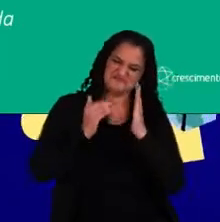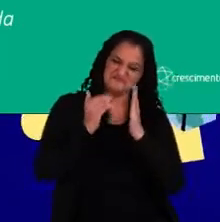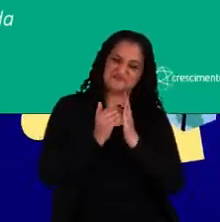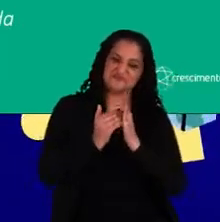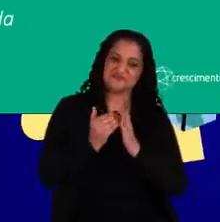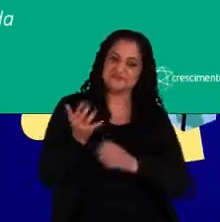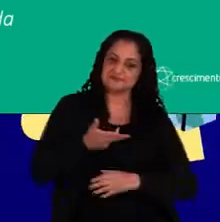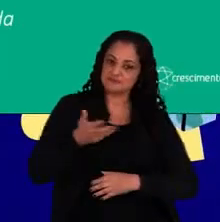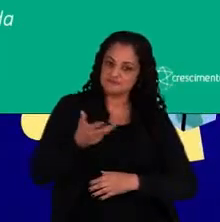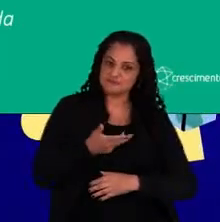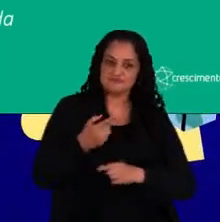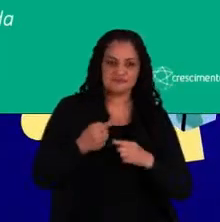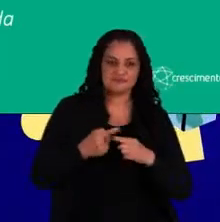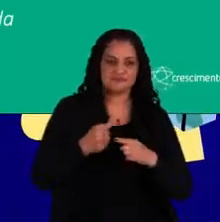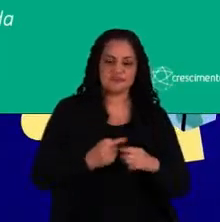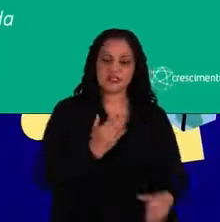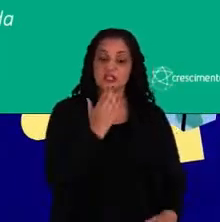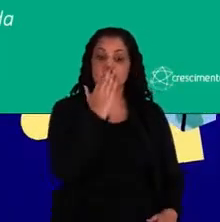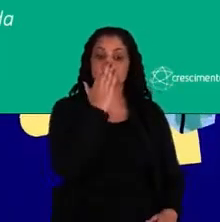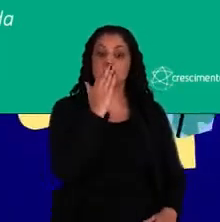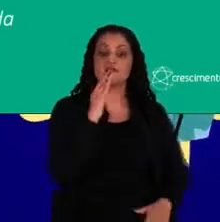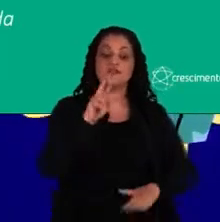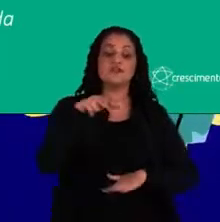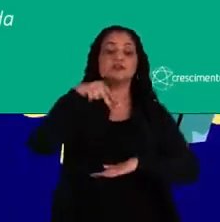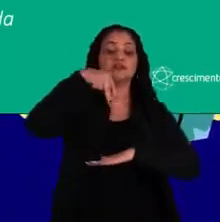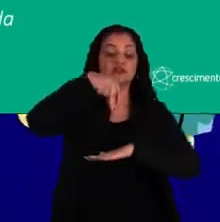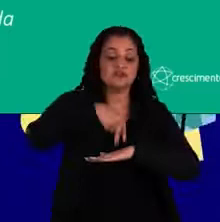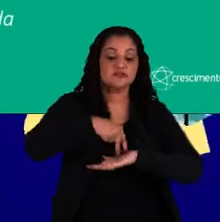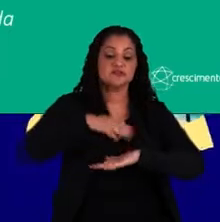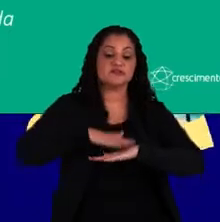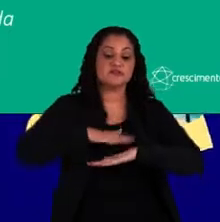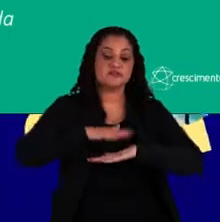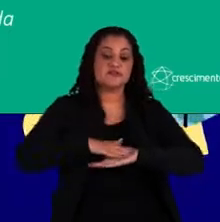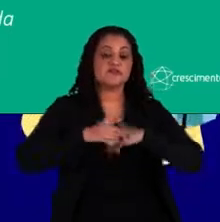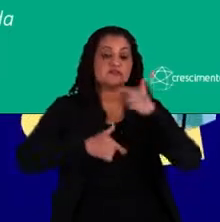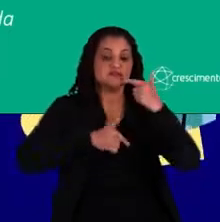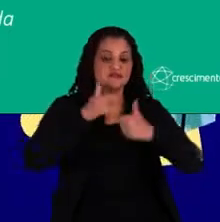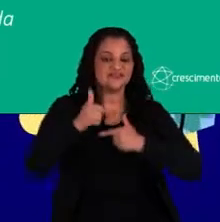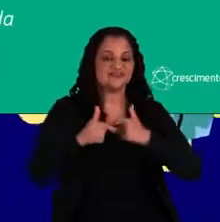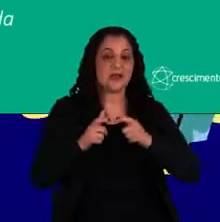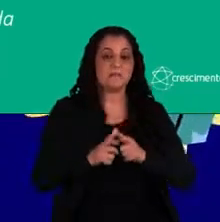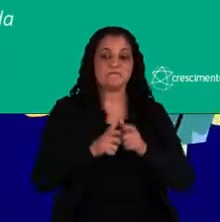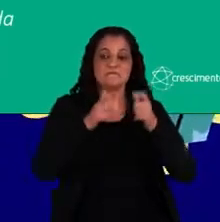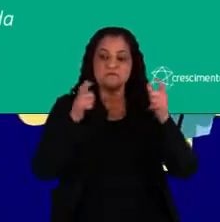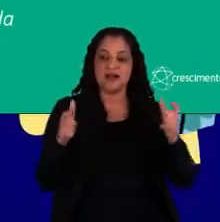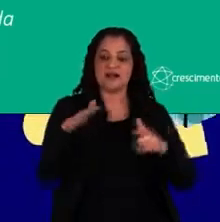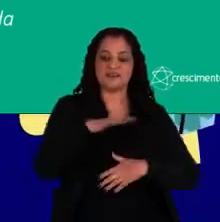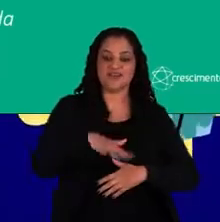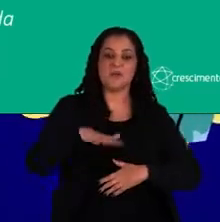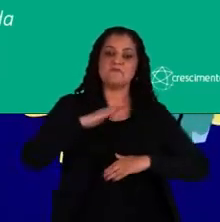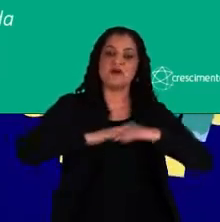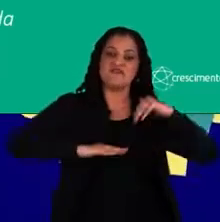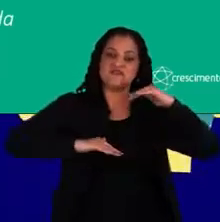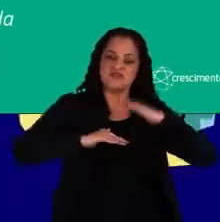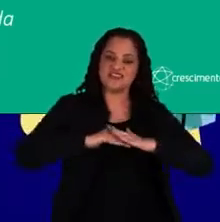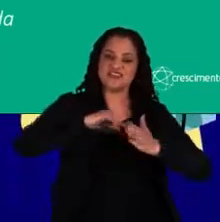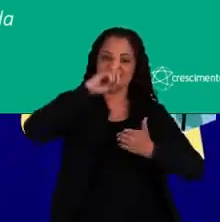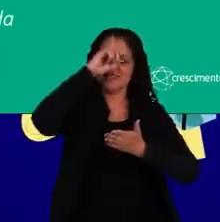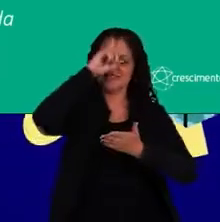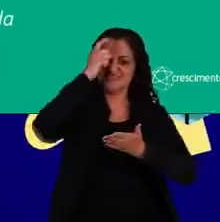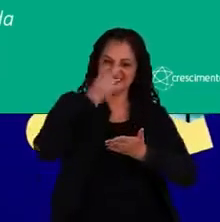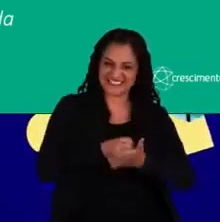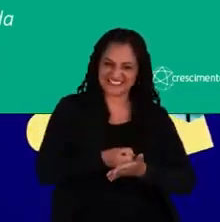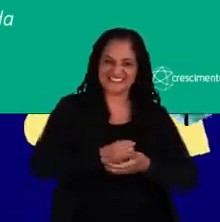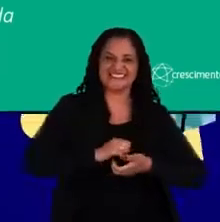seremos ágeis se quem está na ponta da execução das tarefas tenha mais espaço para executar e para tomar